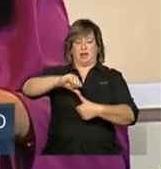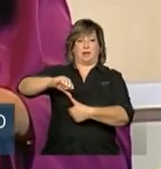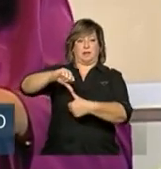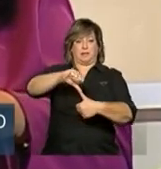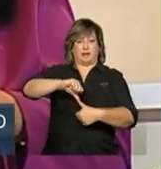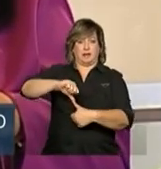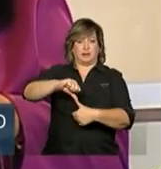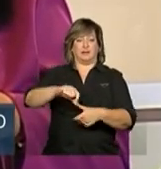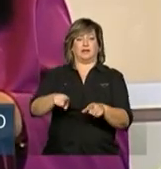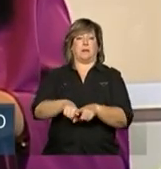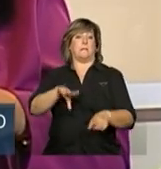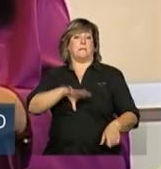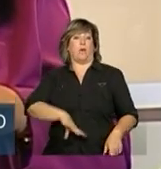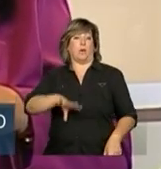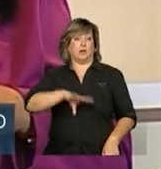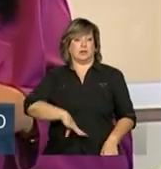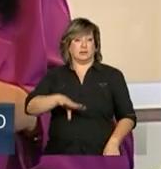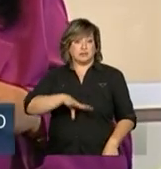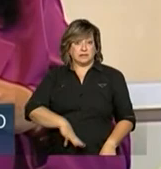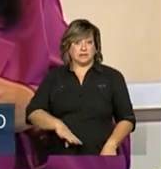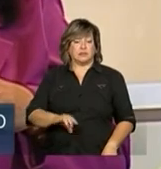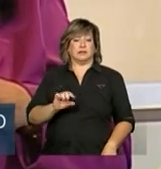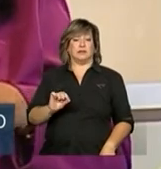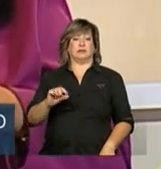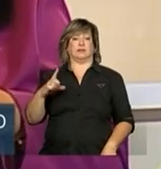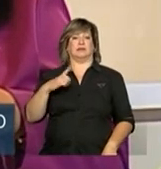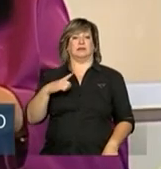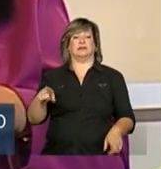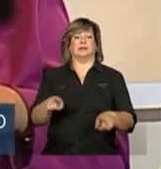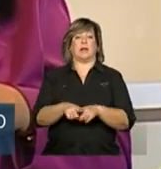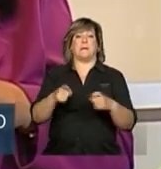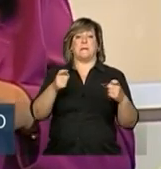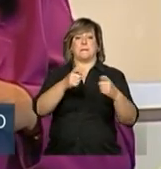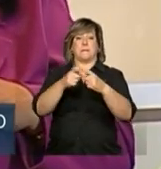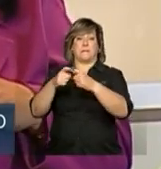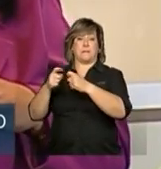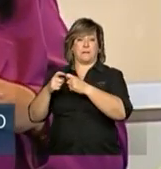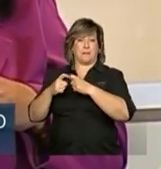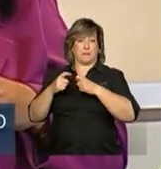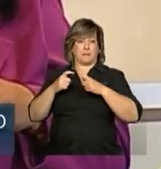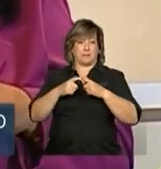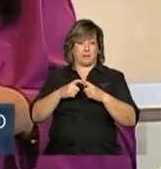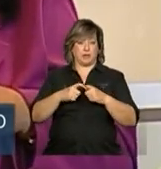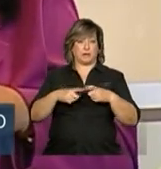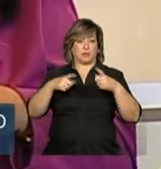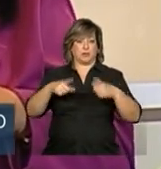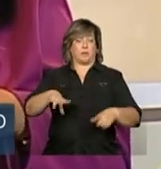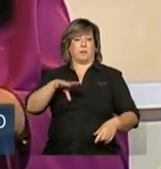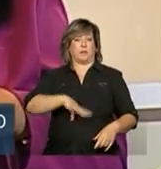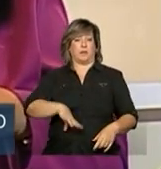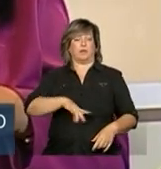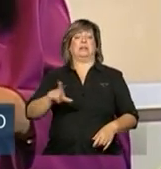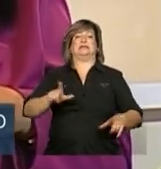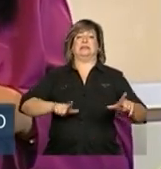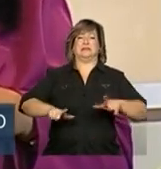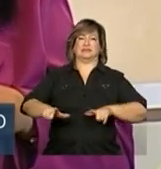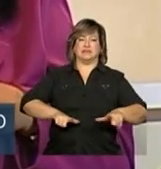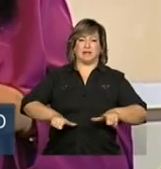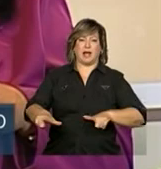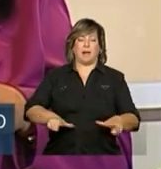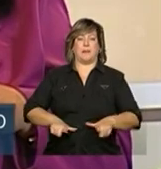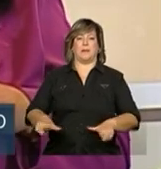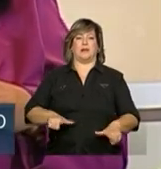brigada em Portugal, nós temos nossos médicos, nossa brigada em Portugal que trabalha com